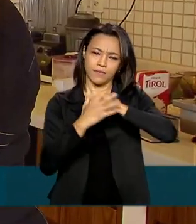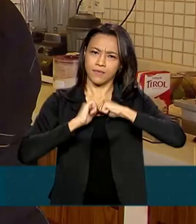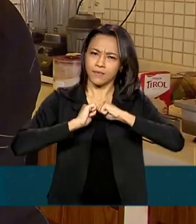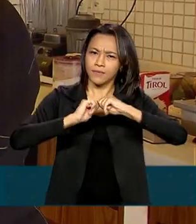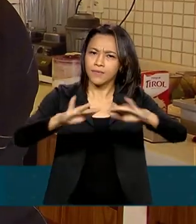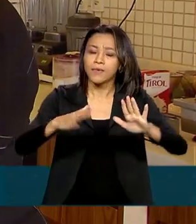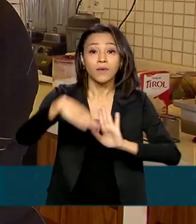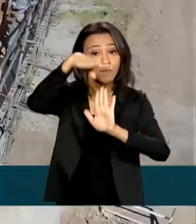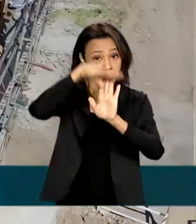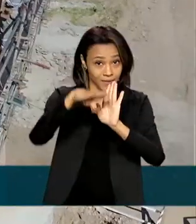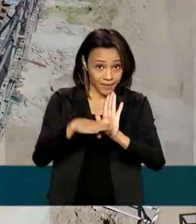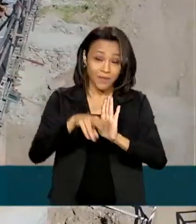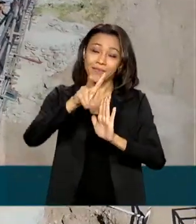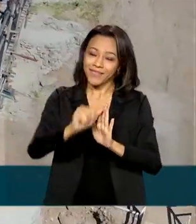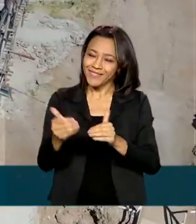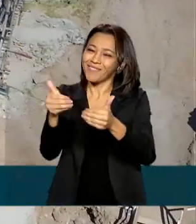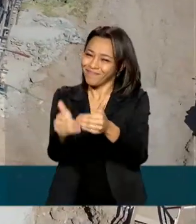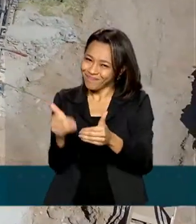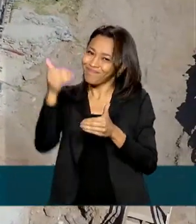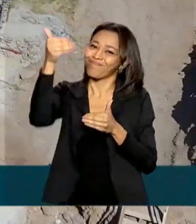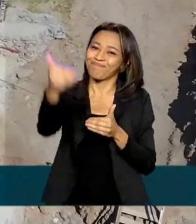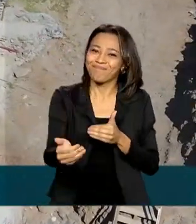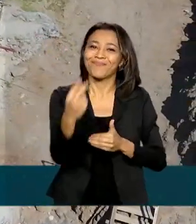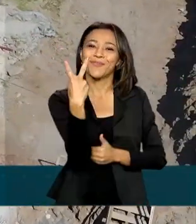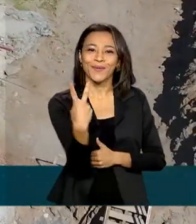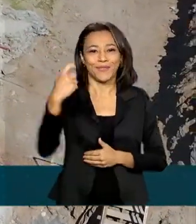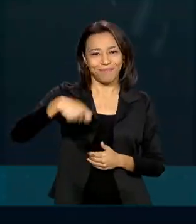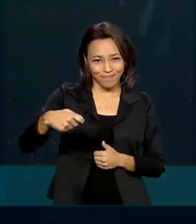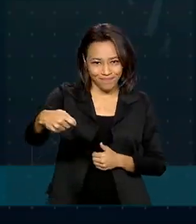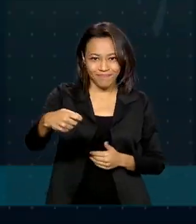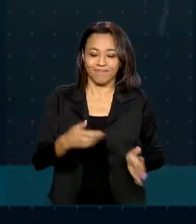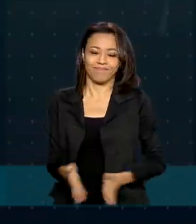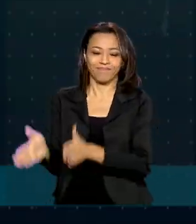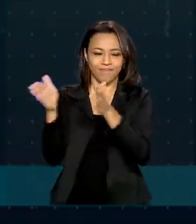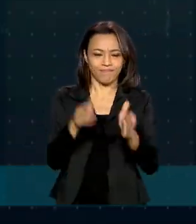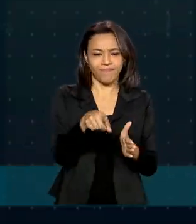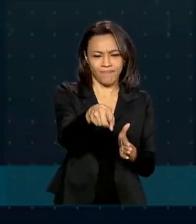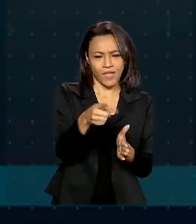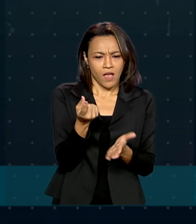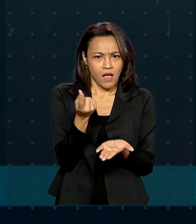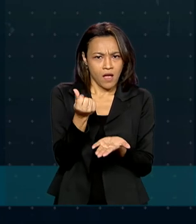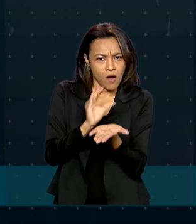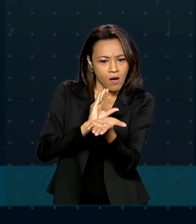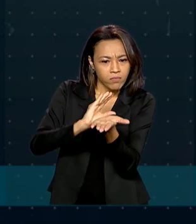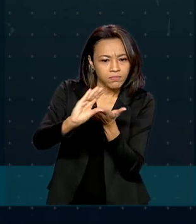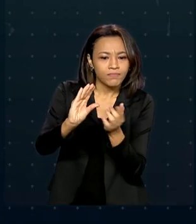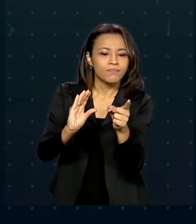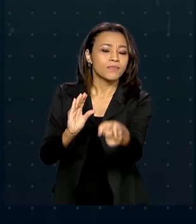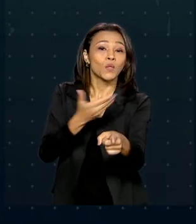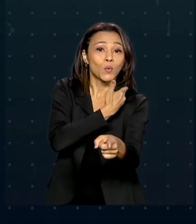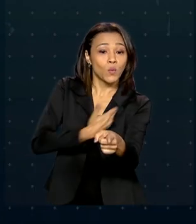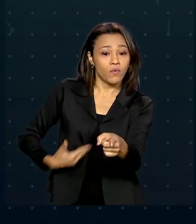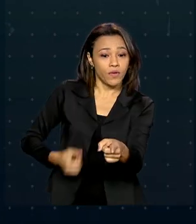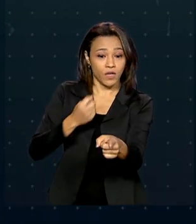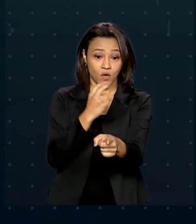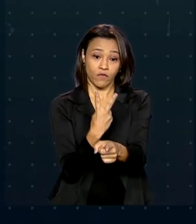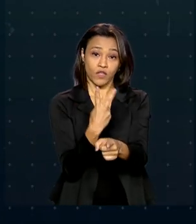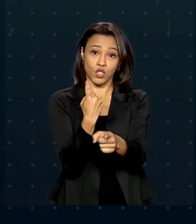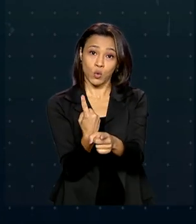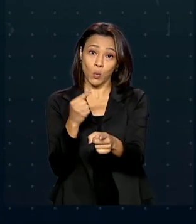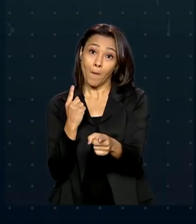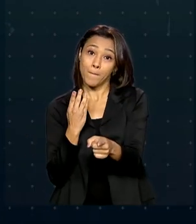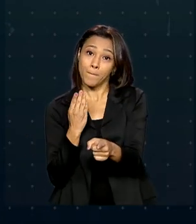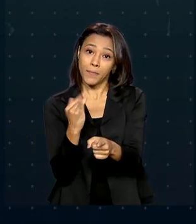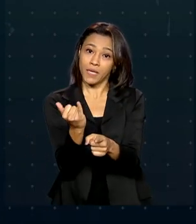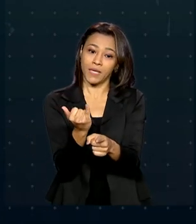o programa será prorrogado por mais dois meses. O investimento do governo no programa foi de cerca de 21